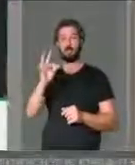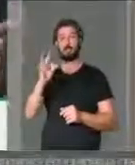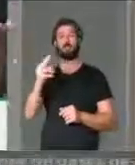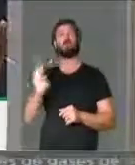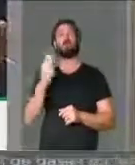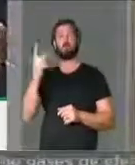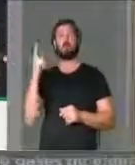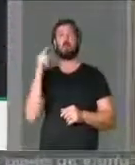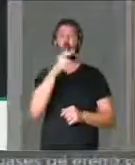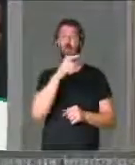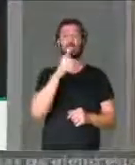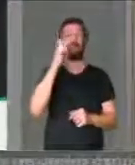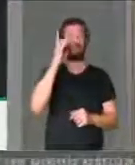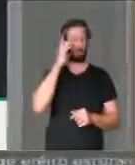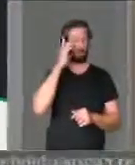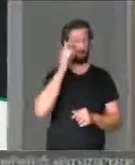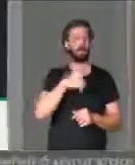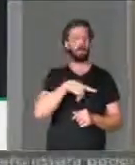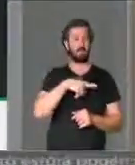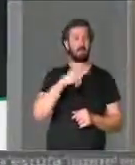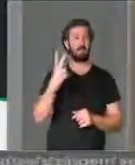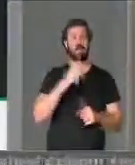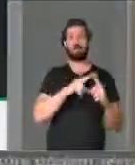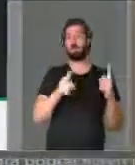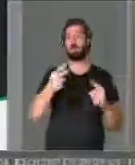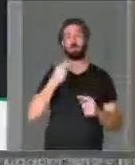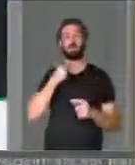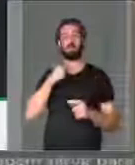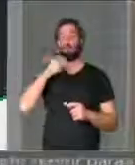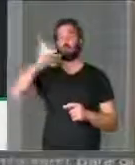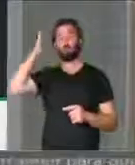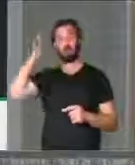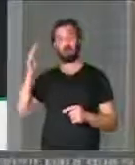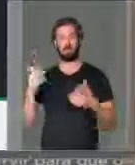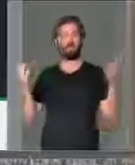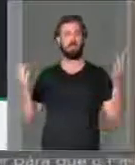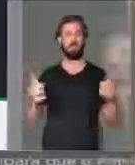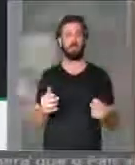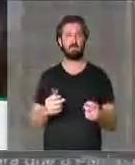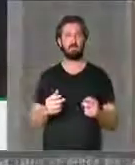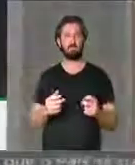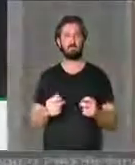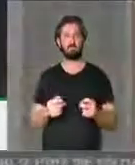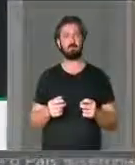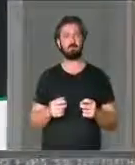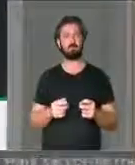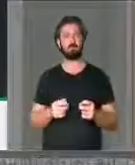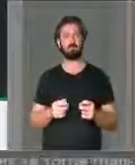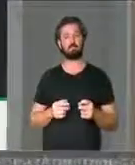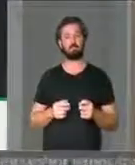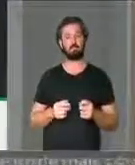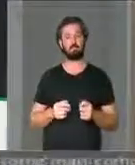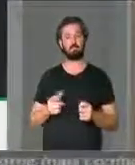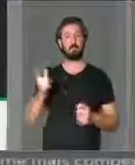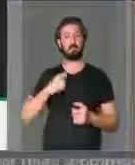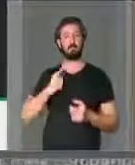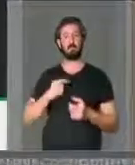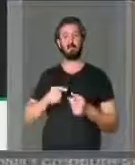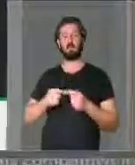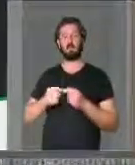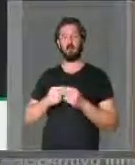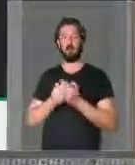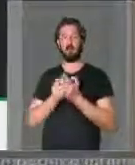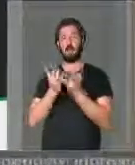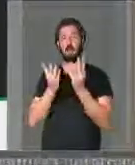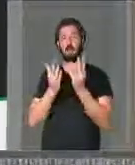para a ex-presidência, valeriam, mas não valem para a Temer. Ou seja, ali é um lugar de cartas embaralhadas